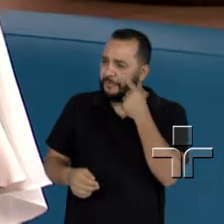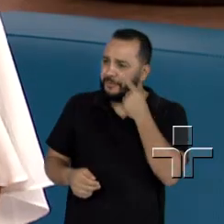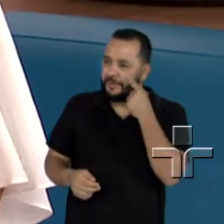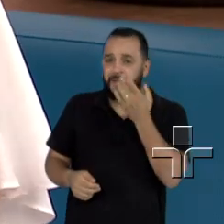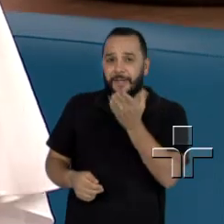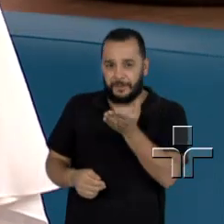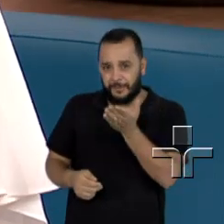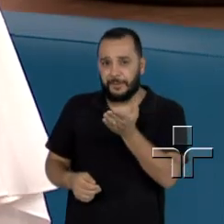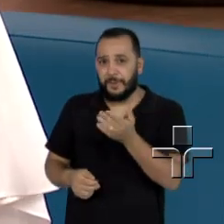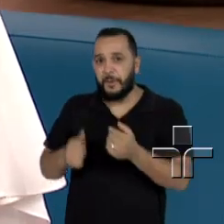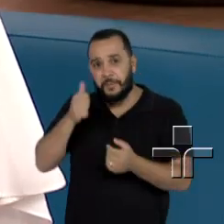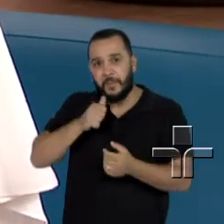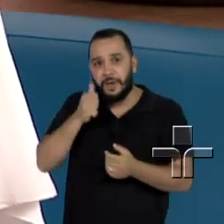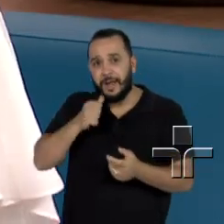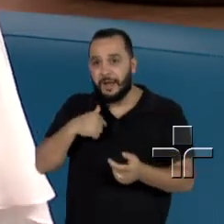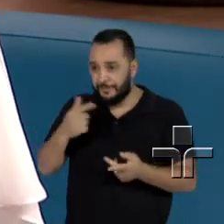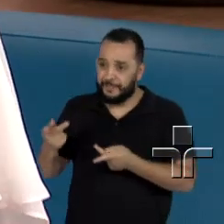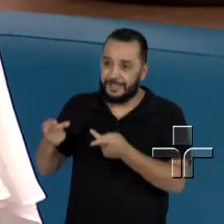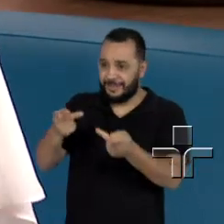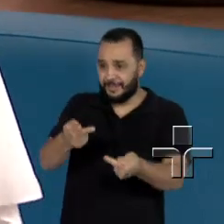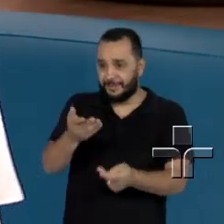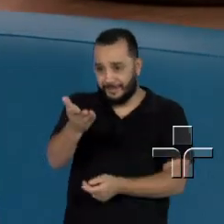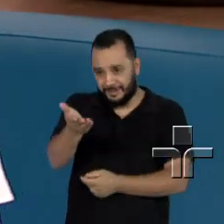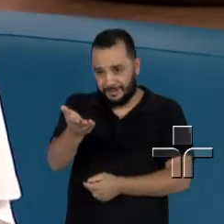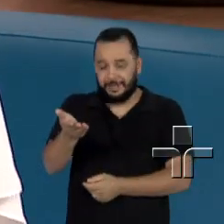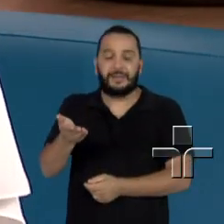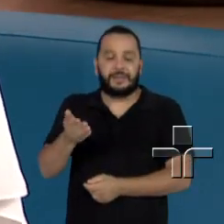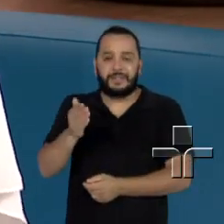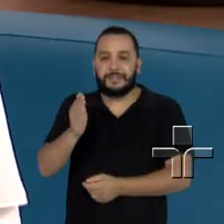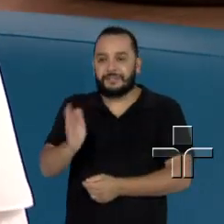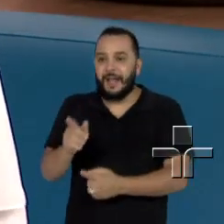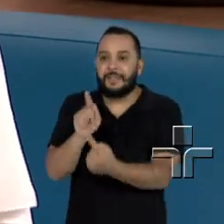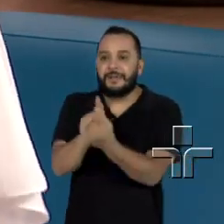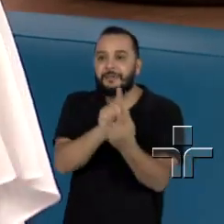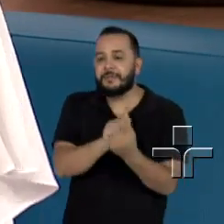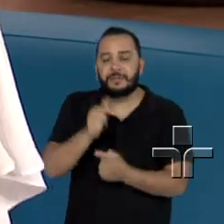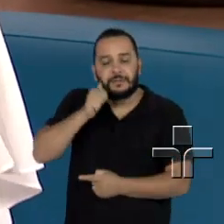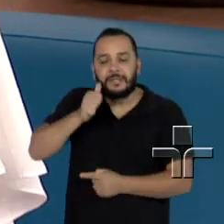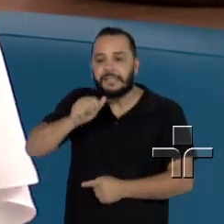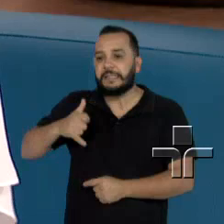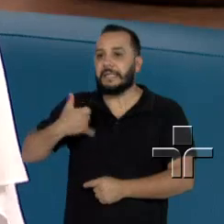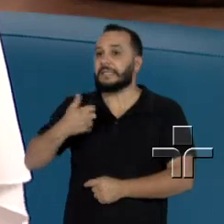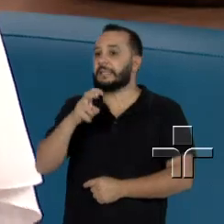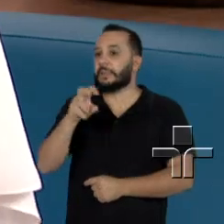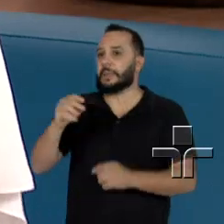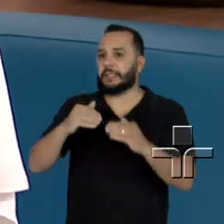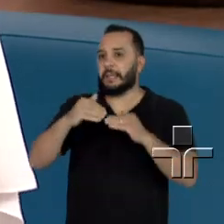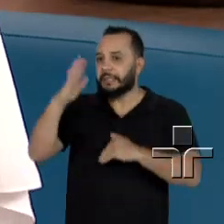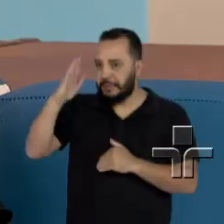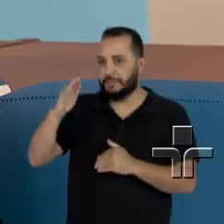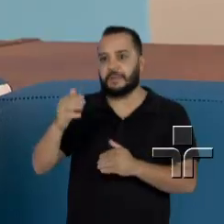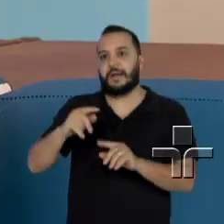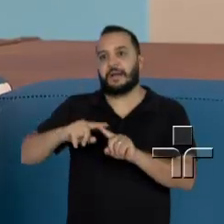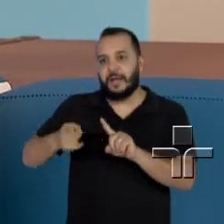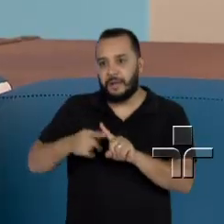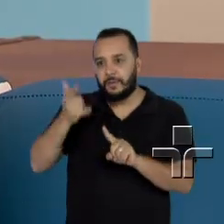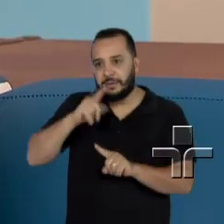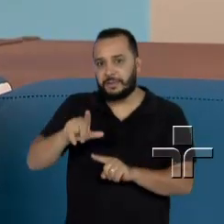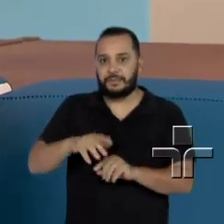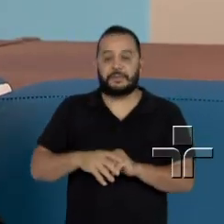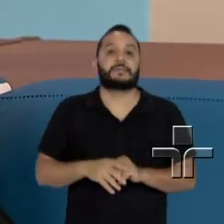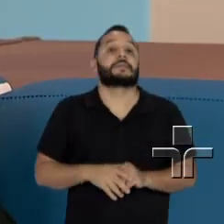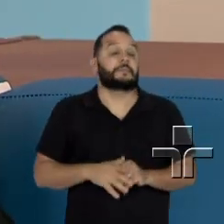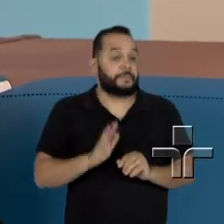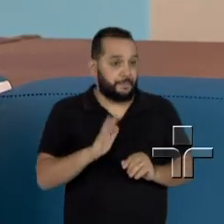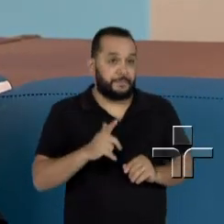consultório de mulheres acima dos 50 anos engravidando, querendo engravidar? Então, acima dos 50